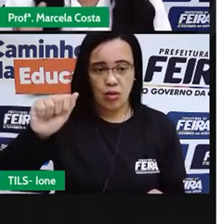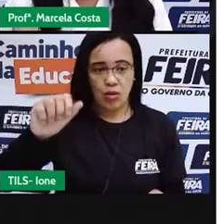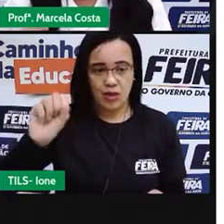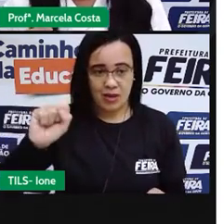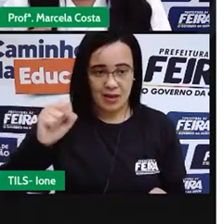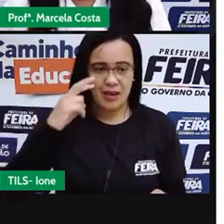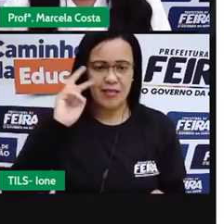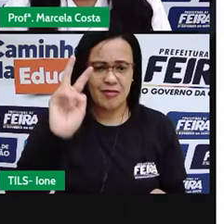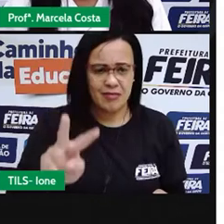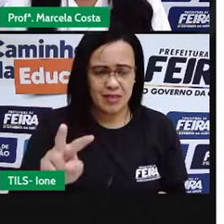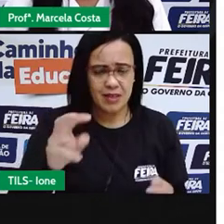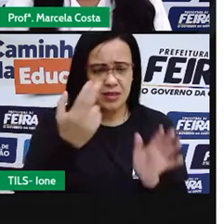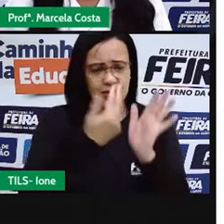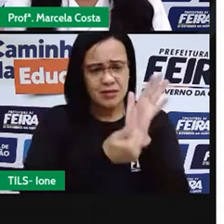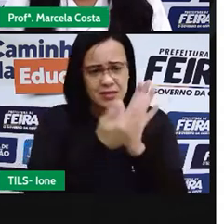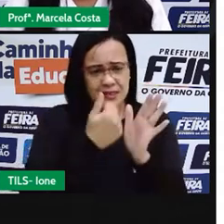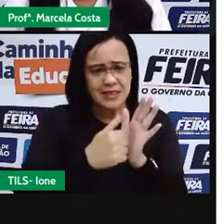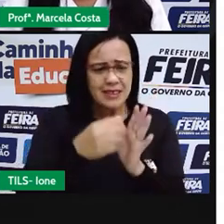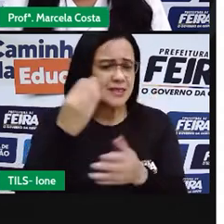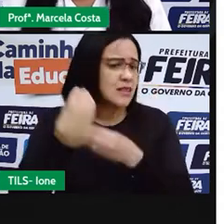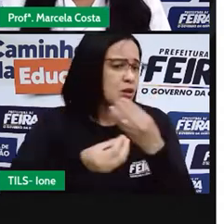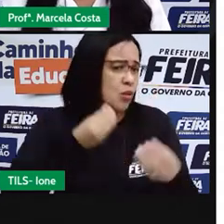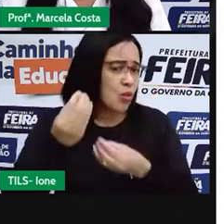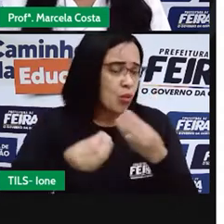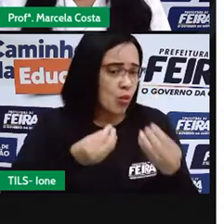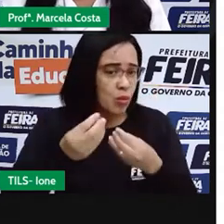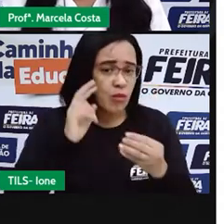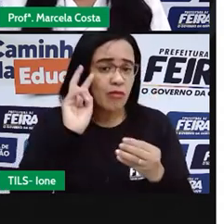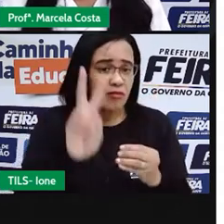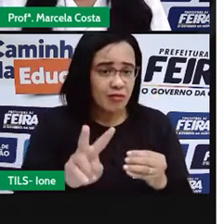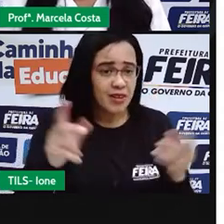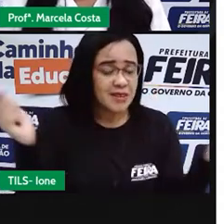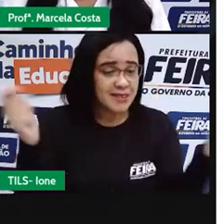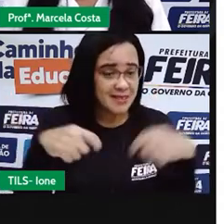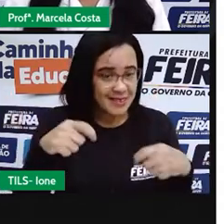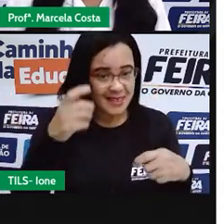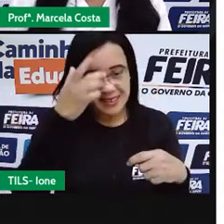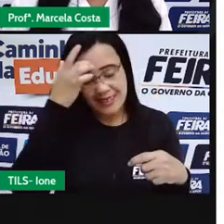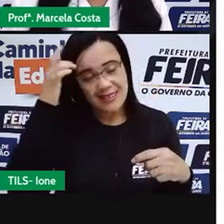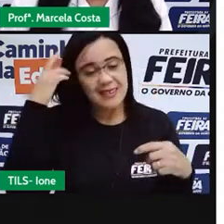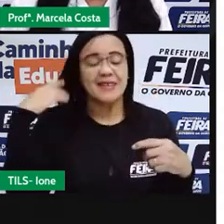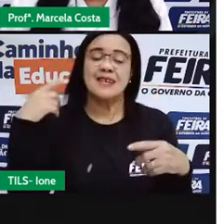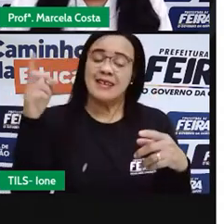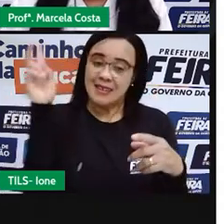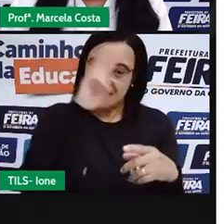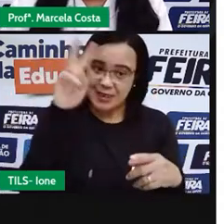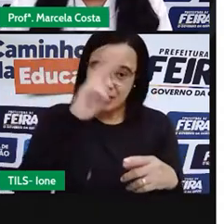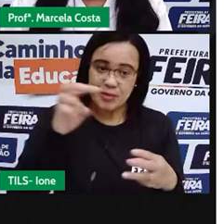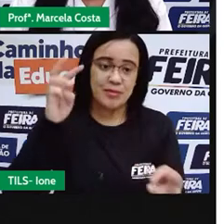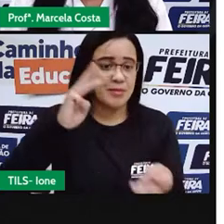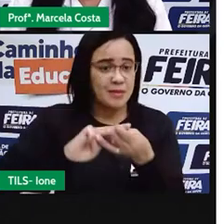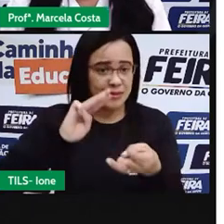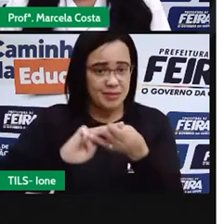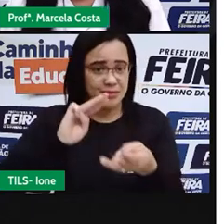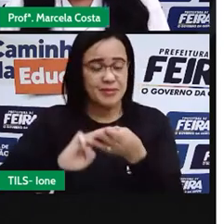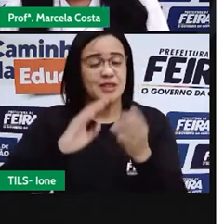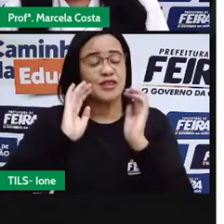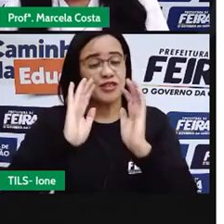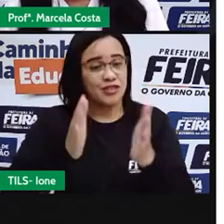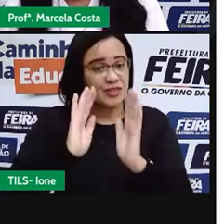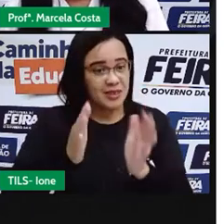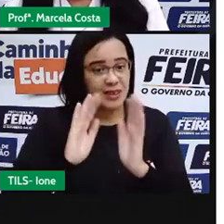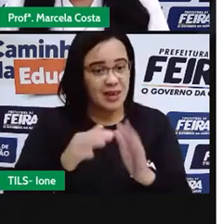lembra que a gente já trabalhou isso em outra aula de matemática. Você consegue observar um